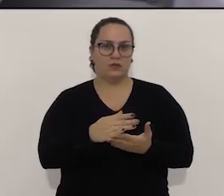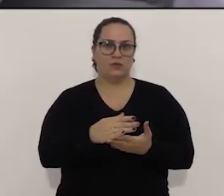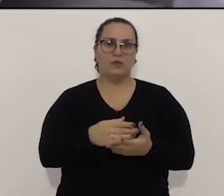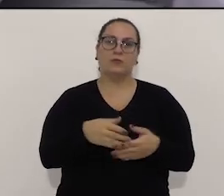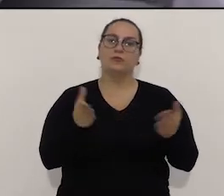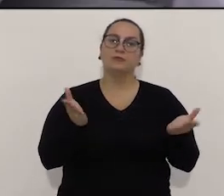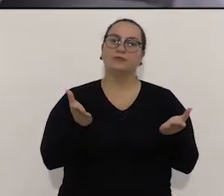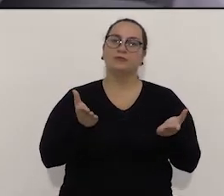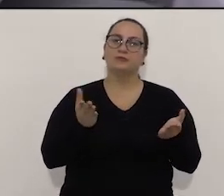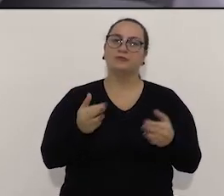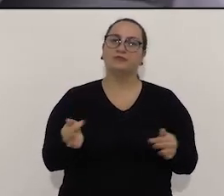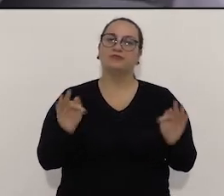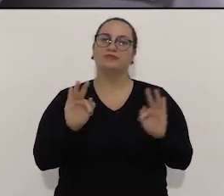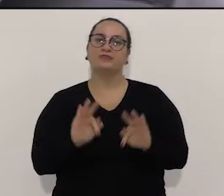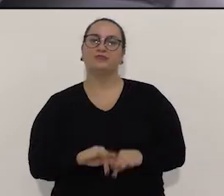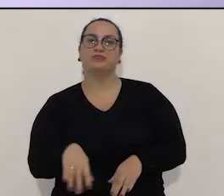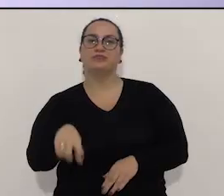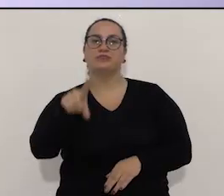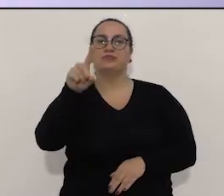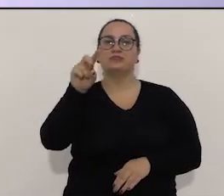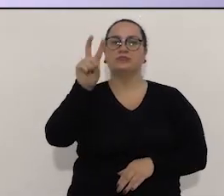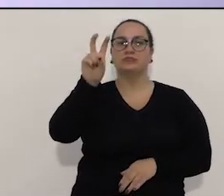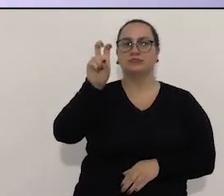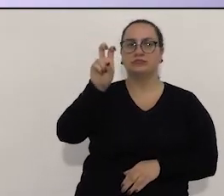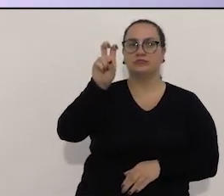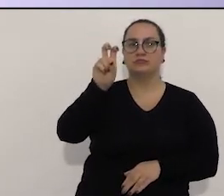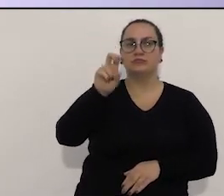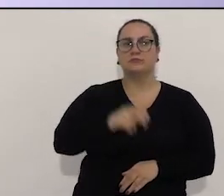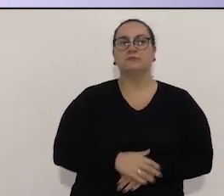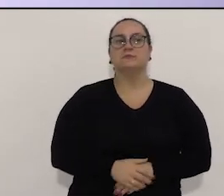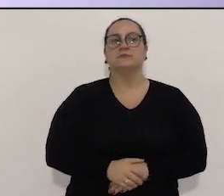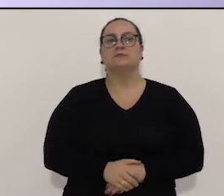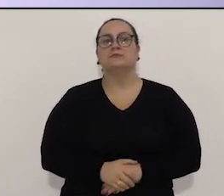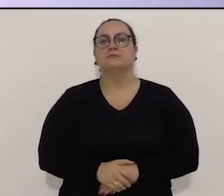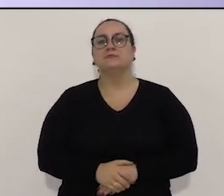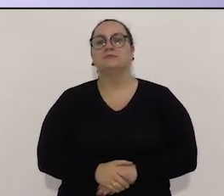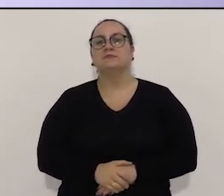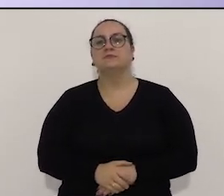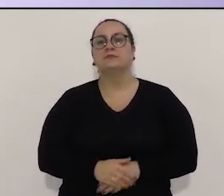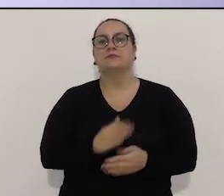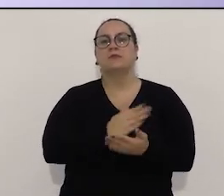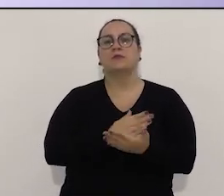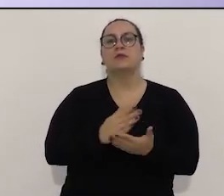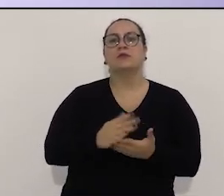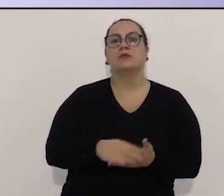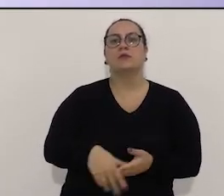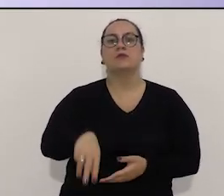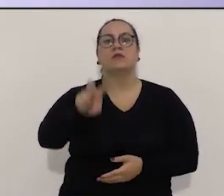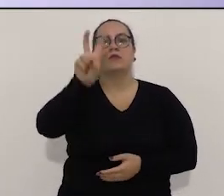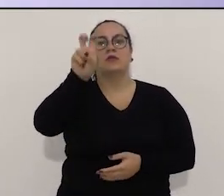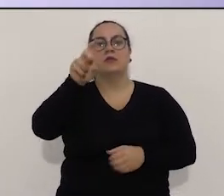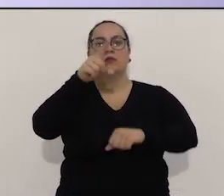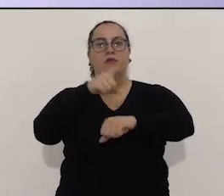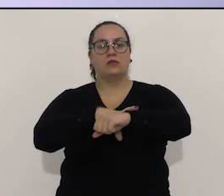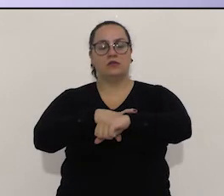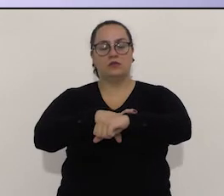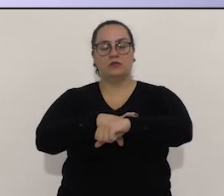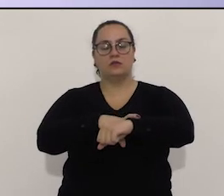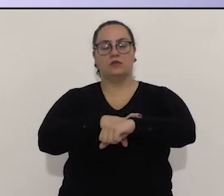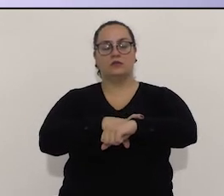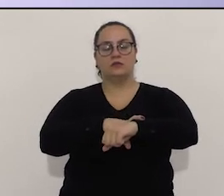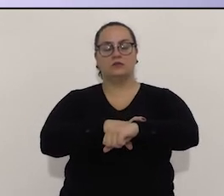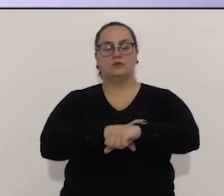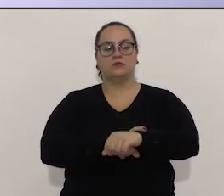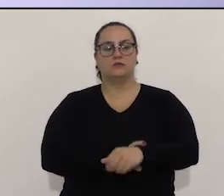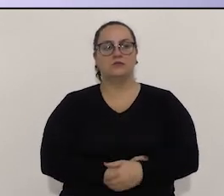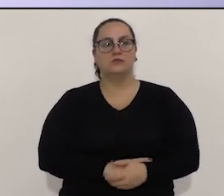candidato, os 15 minutos já terminaram. A partir de agora, o tem mais cinco minutos para,